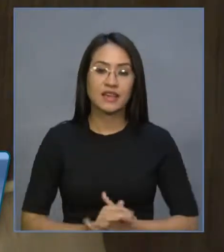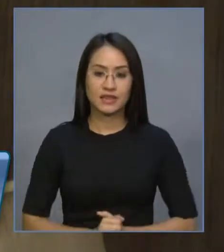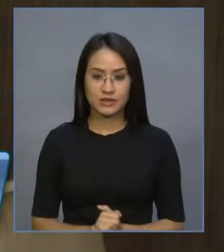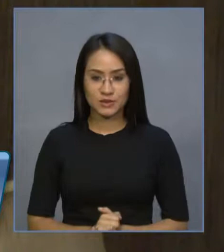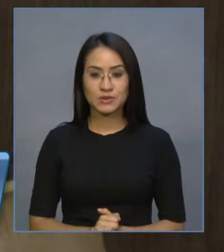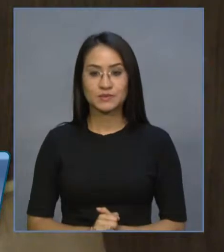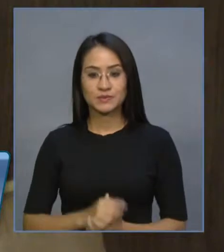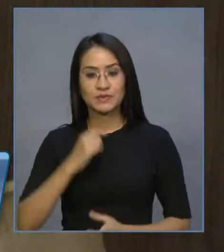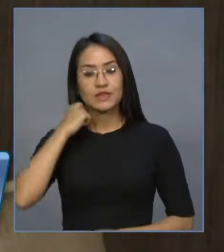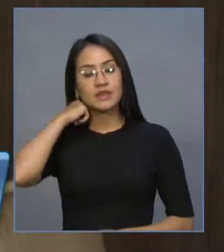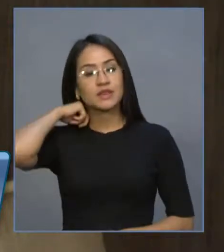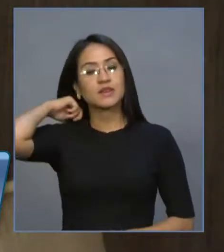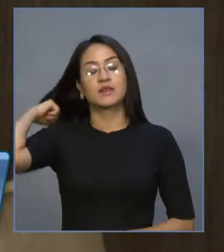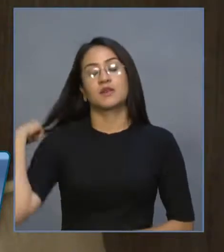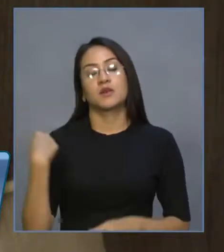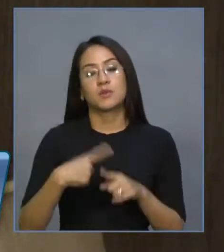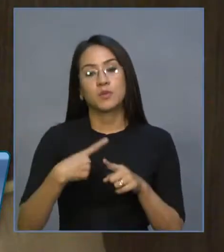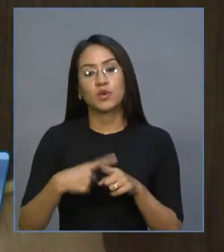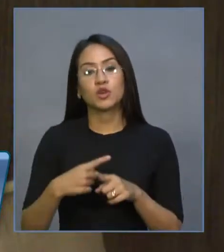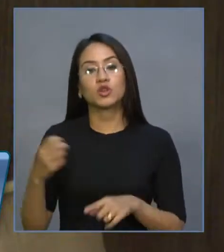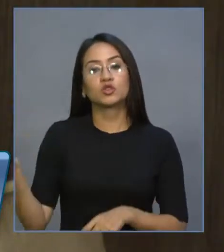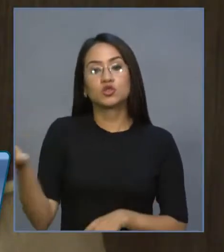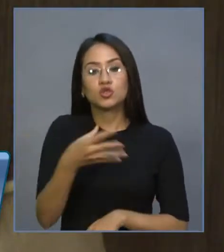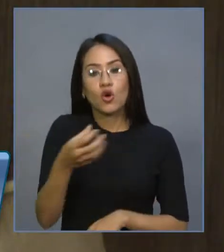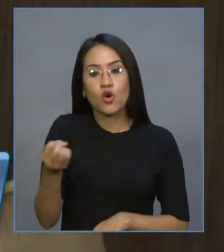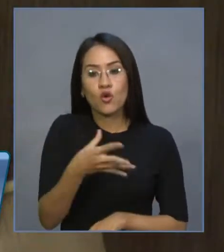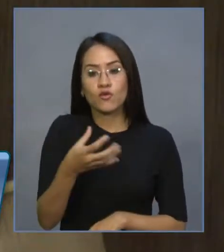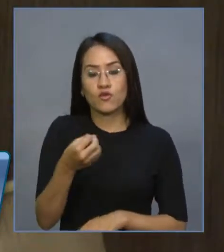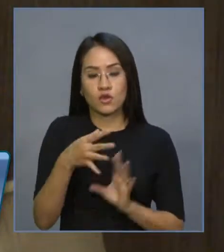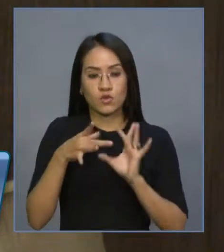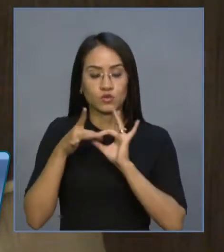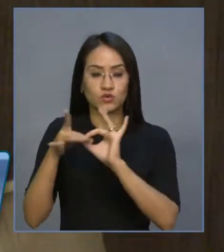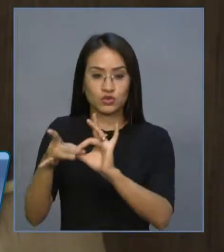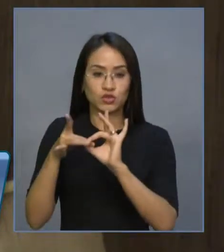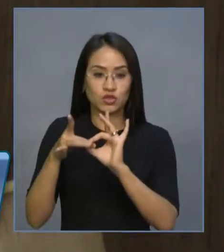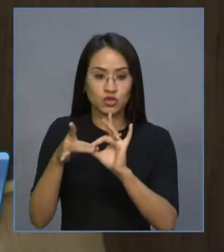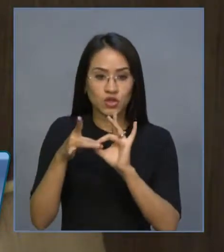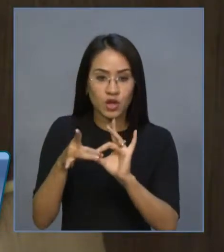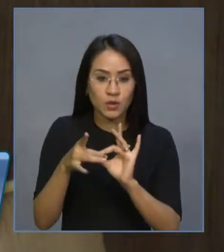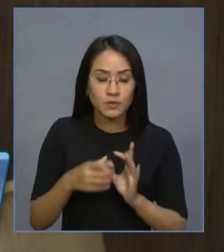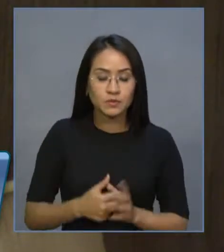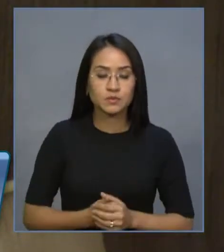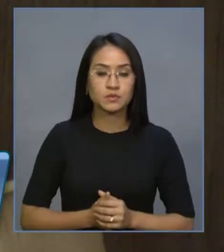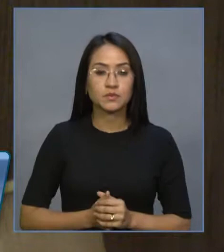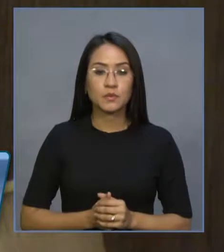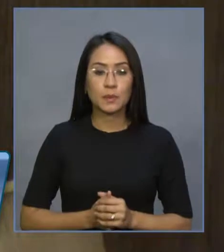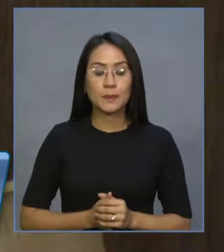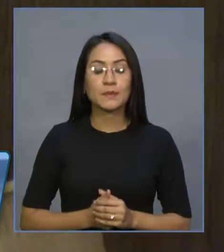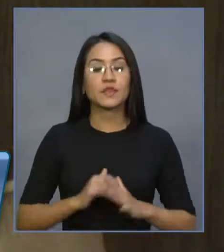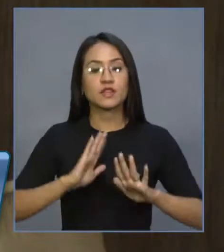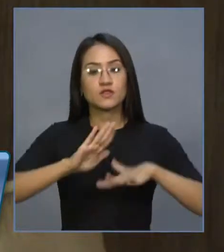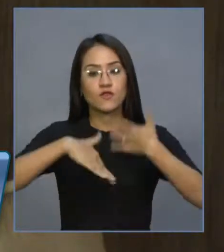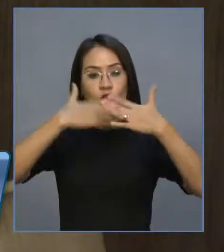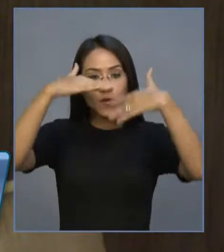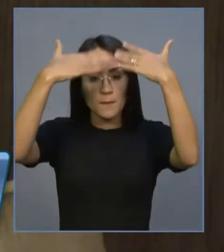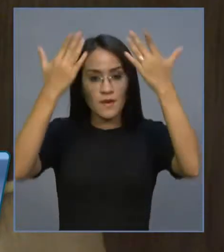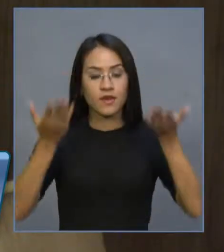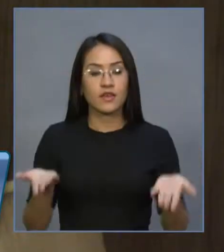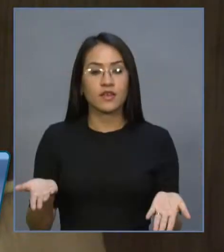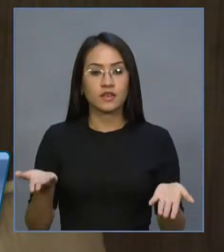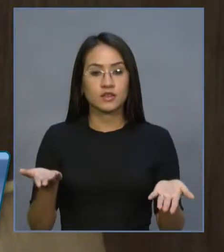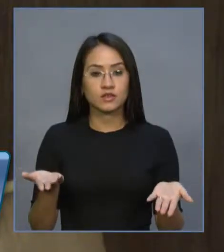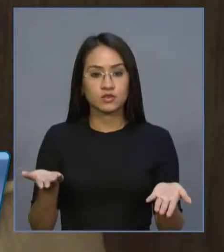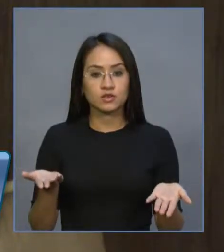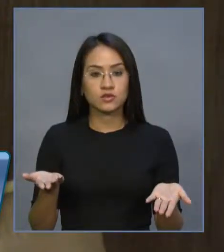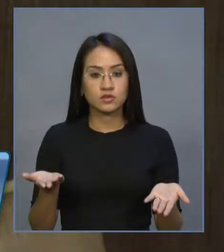um novo ciclo, talvez um ciclo jamais visto nessas últimas décadas, de desenvolvimento, de geração de